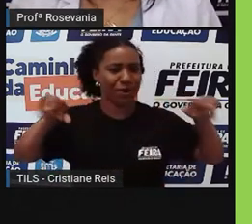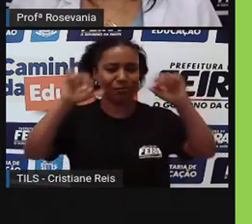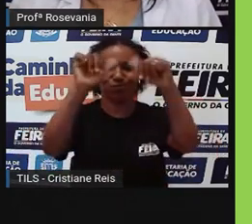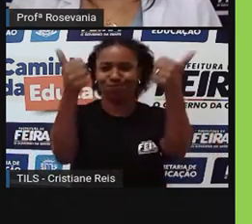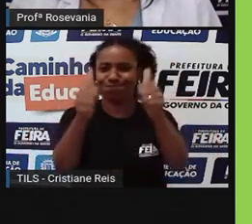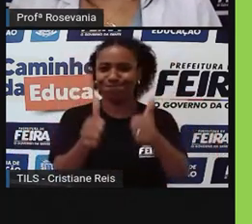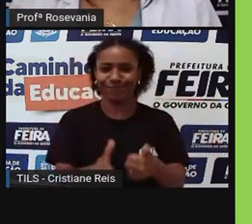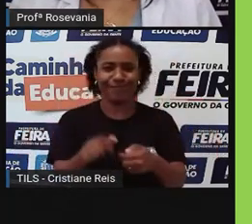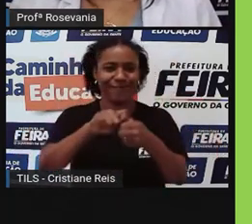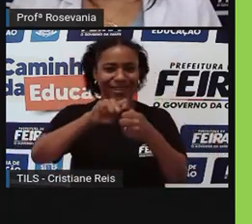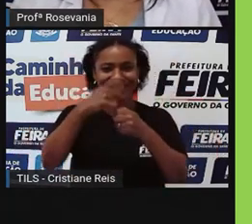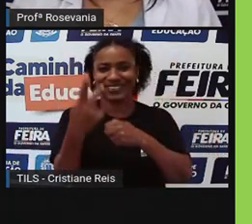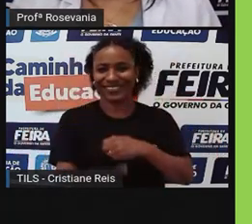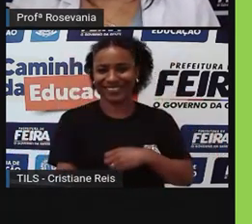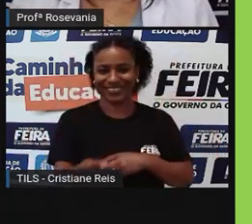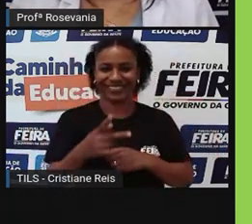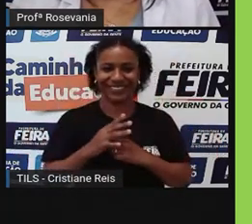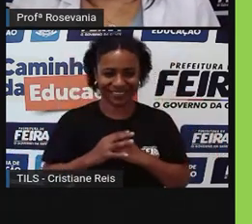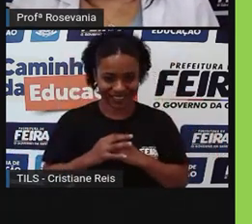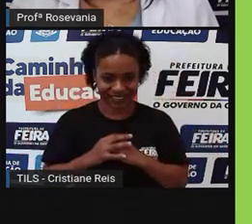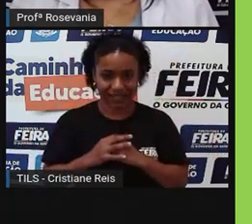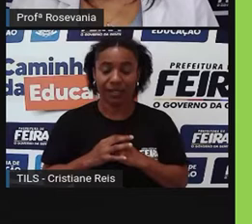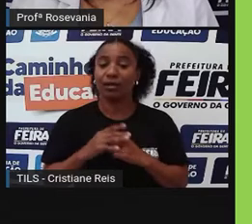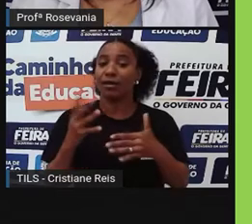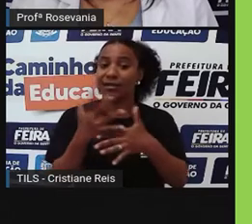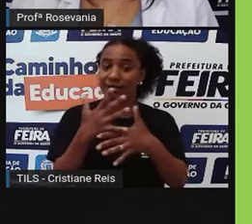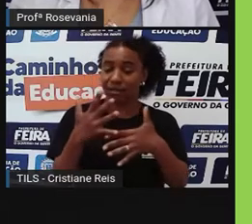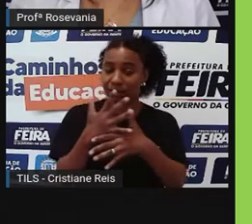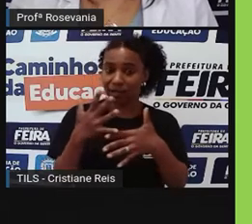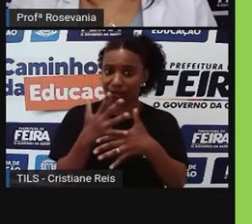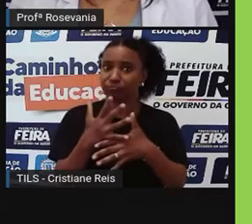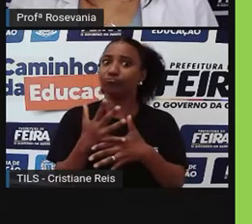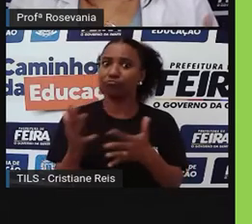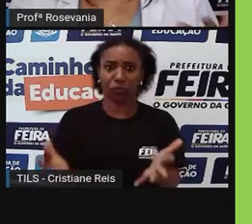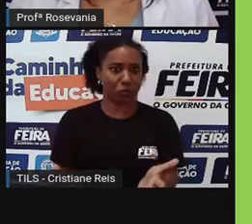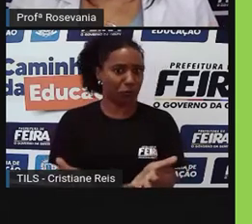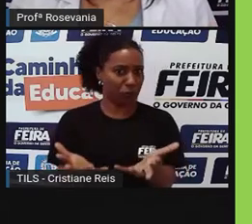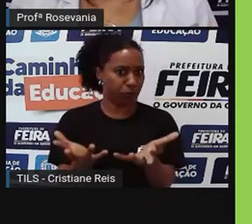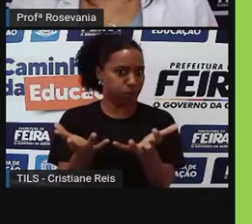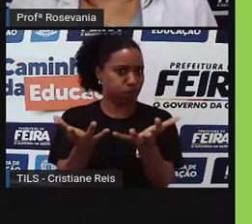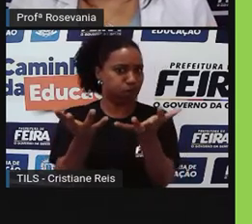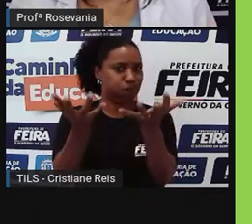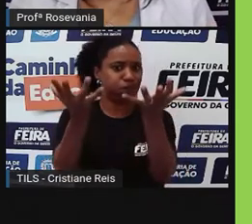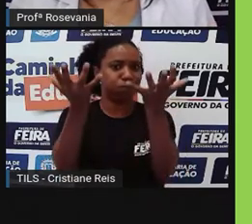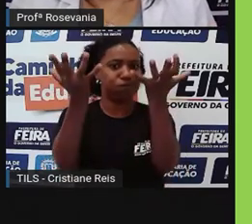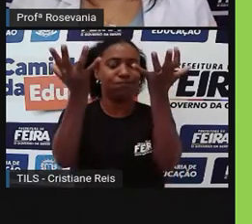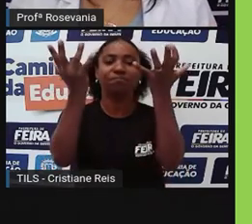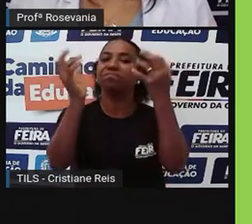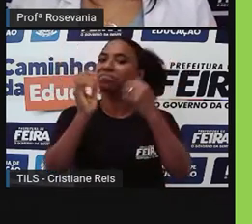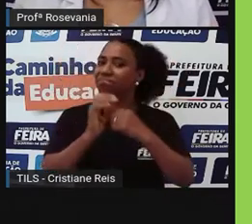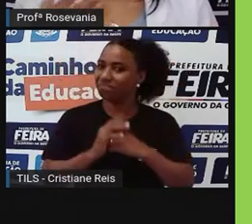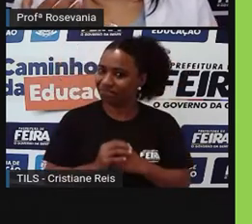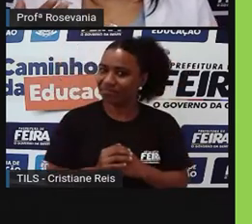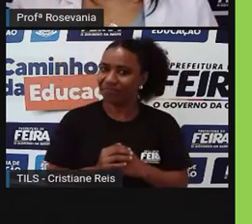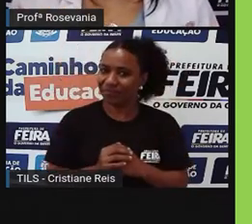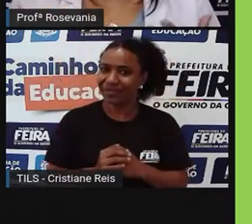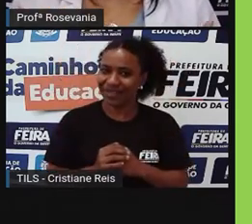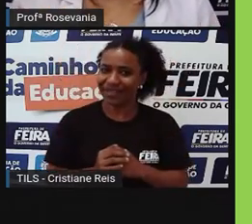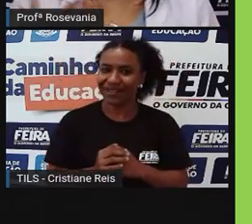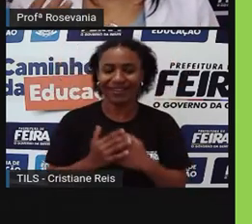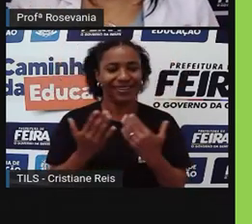nossa cidade, o espaço geográfico dela enriqueceu muito, e a gente se deve a esse fato, né, dessa